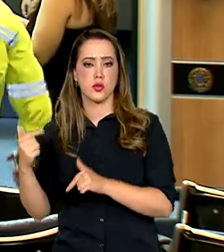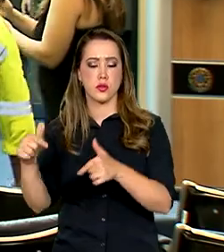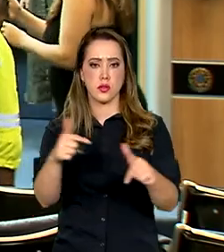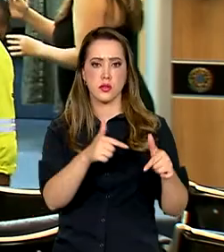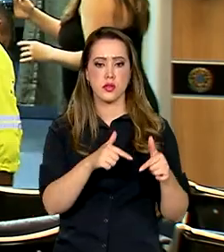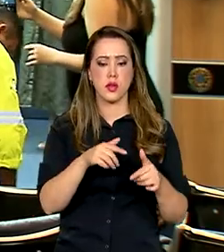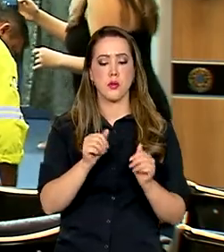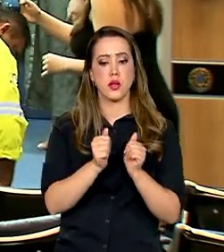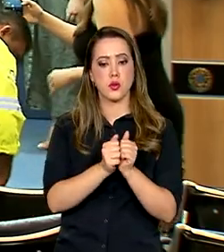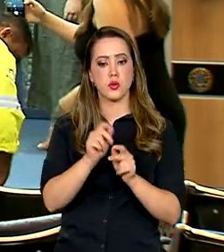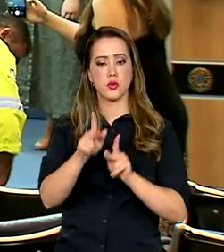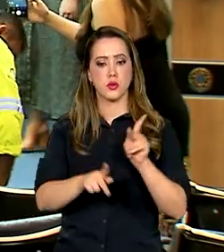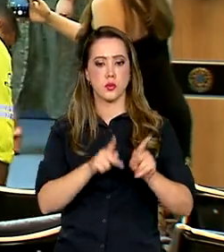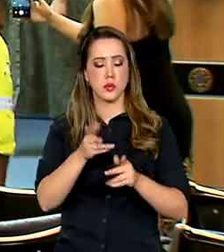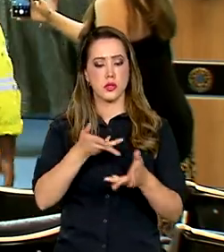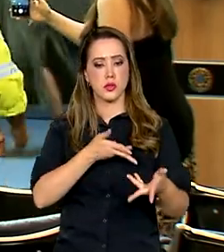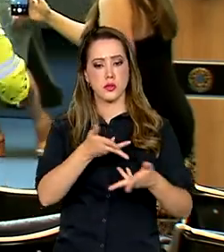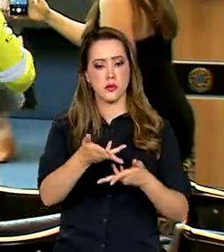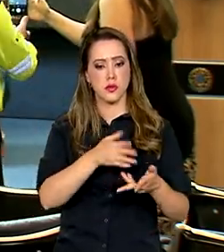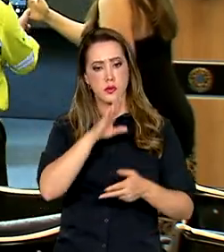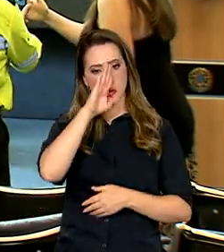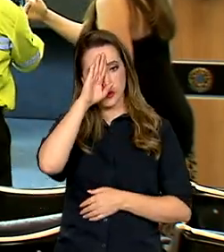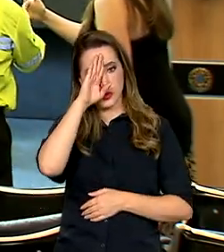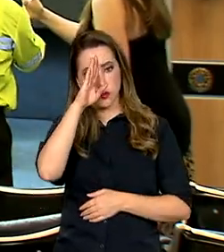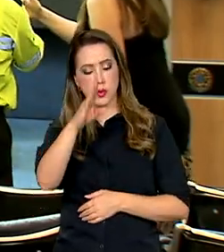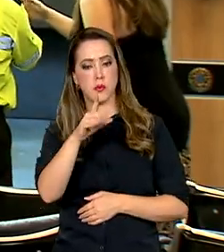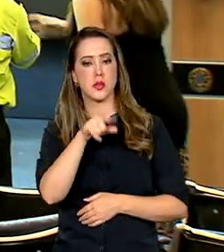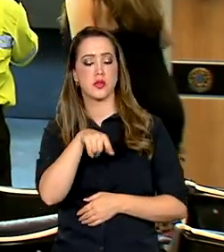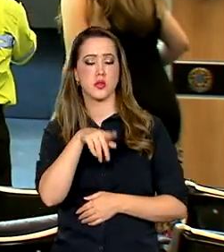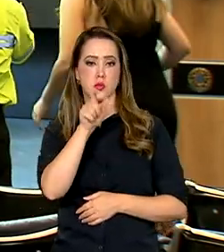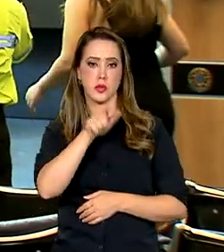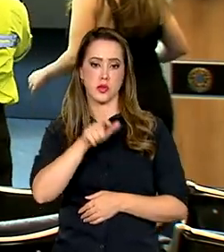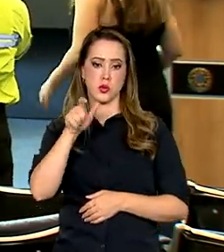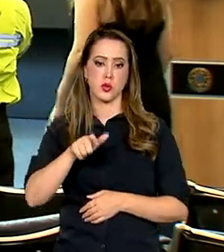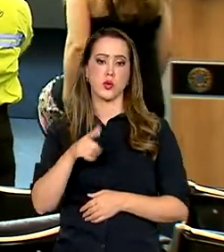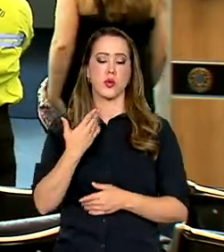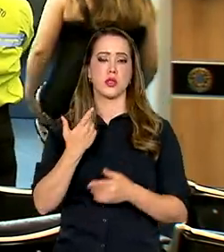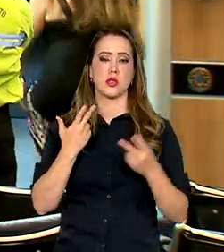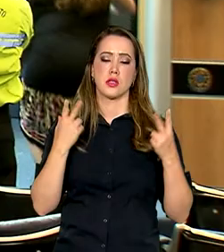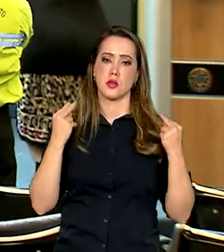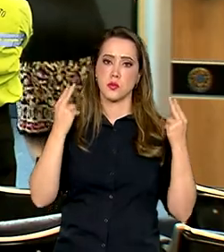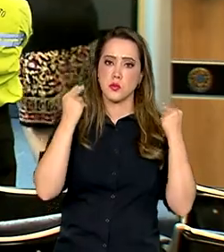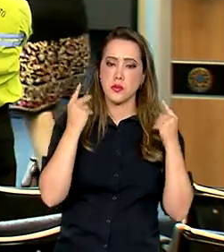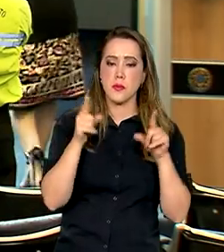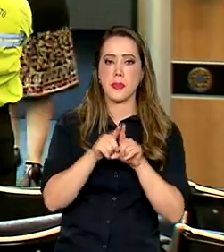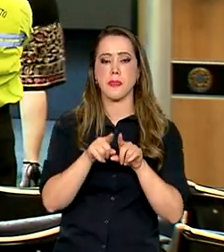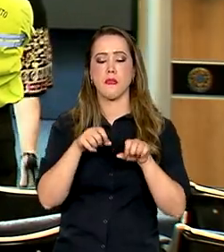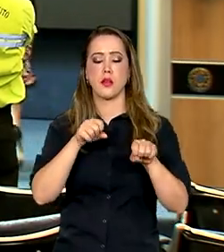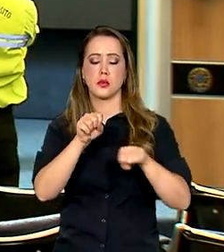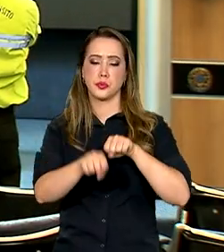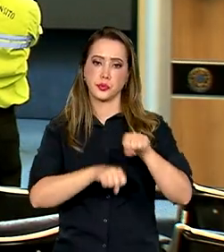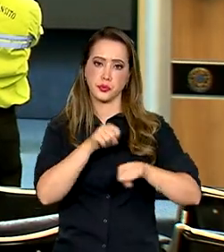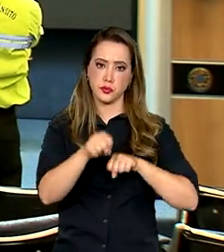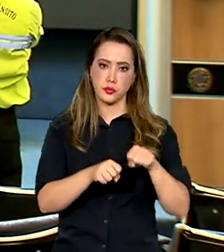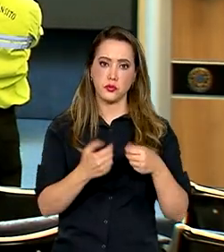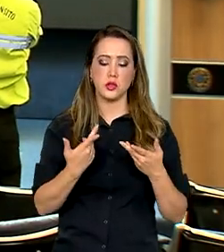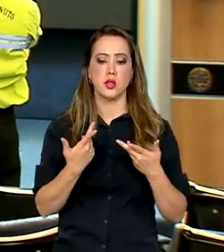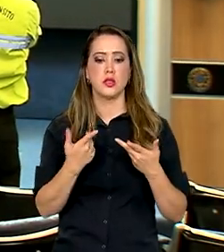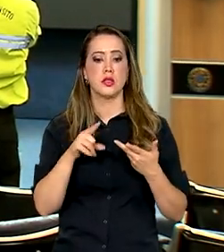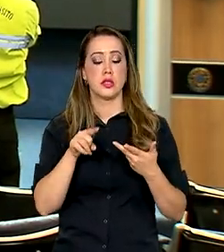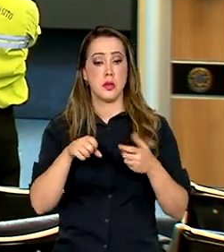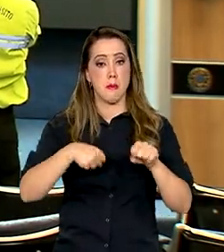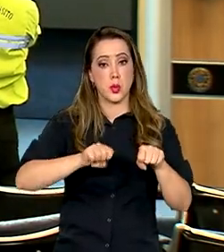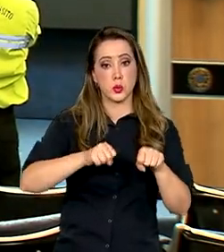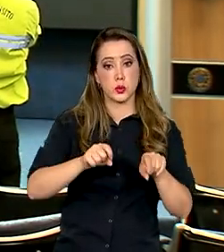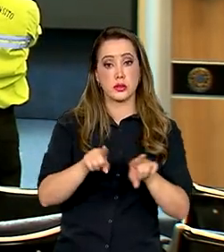com a população, envolvendo principalmente motoristas, pedestres, ciclistas e motociclistas. A